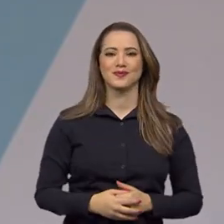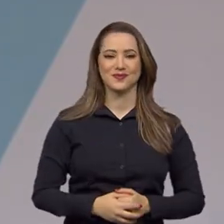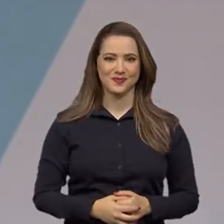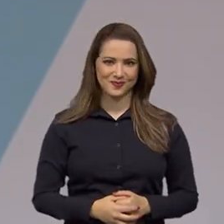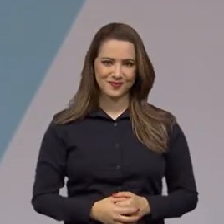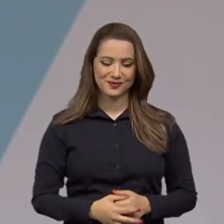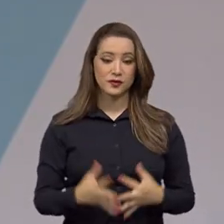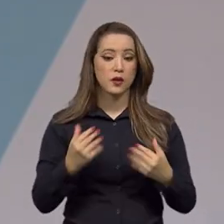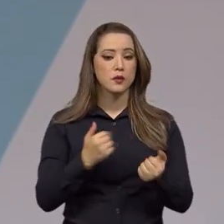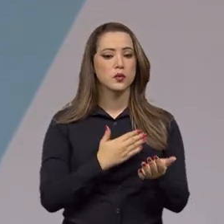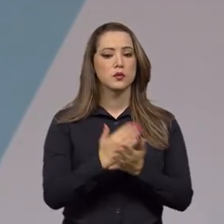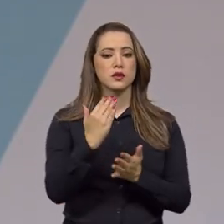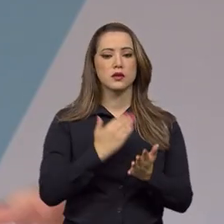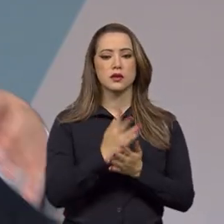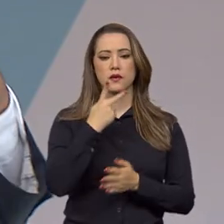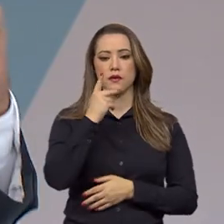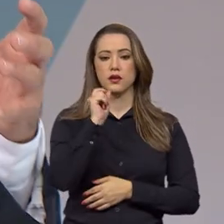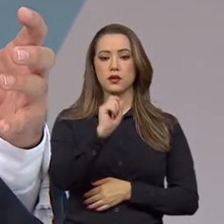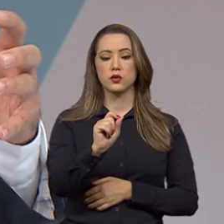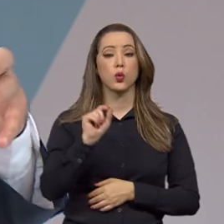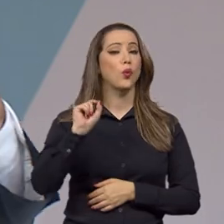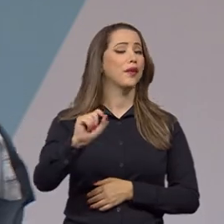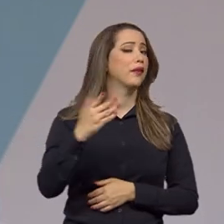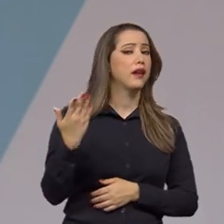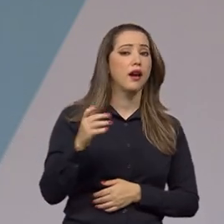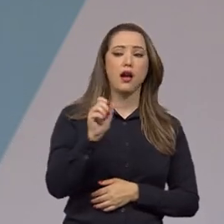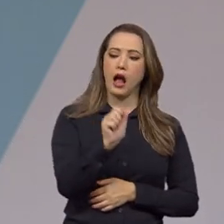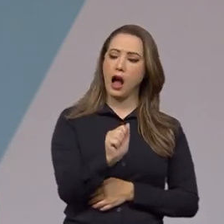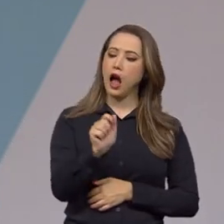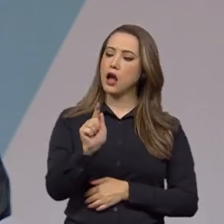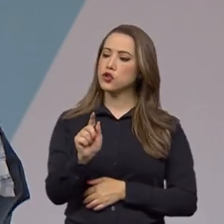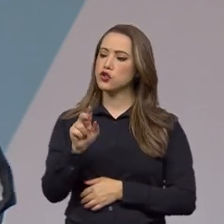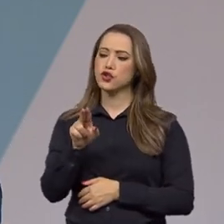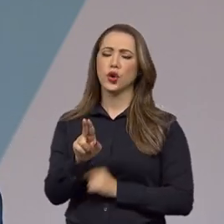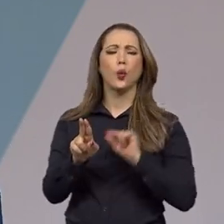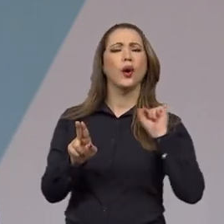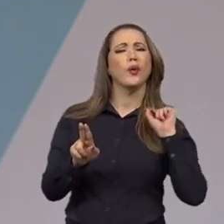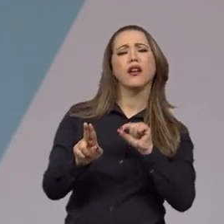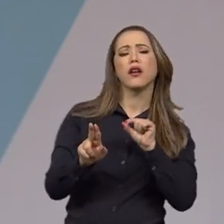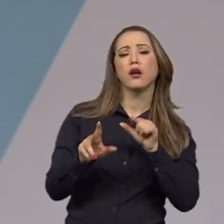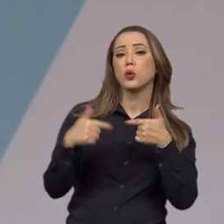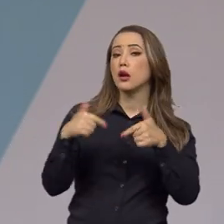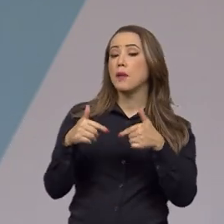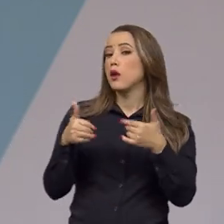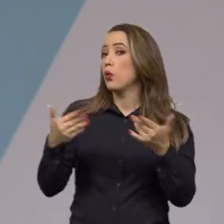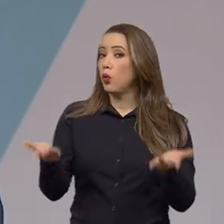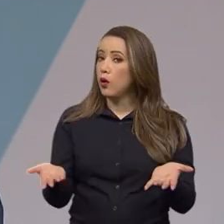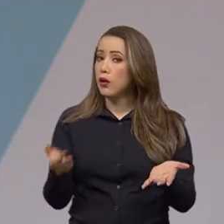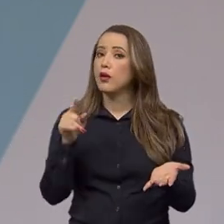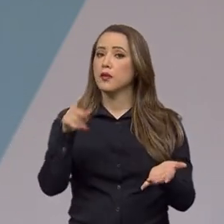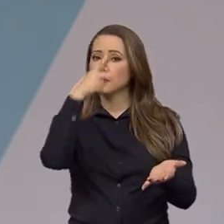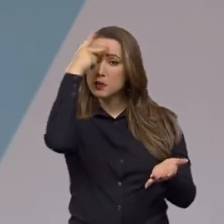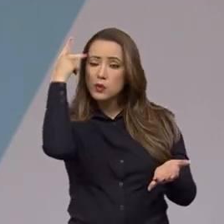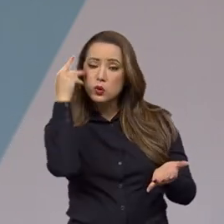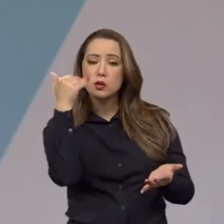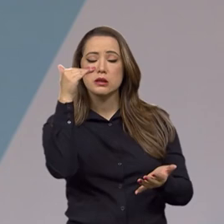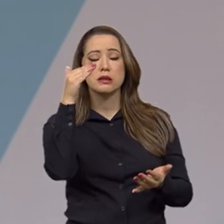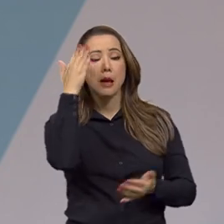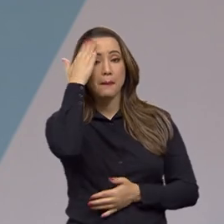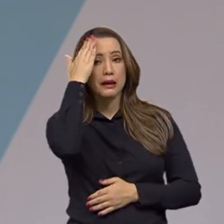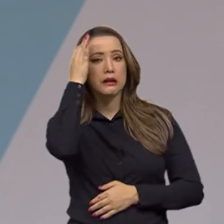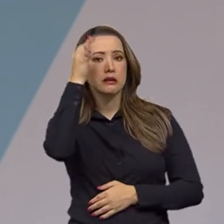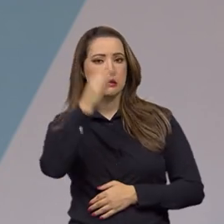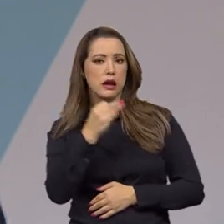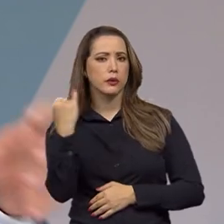Vamos conversar falando um pouquinho, ministro, o que é a AGU, qual é o papel dela em termos gerais, até para quem está nos assistindo entender um pouquinho